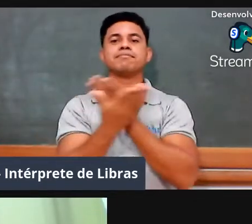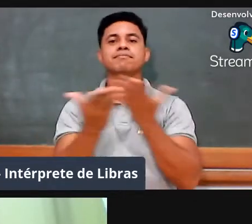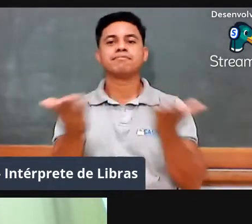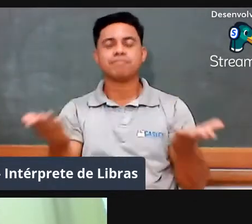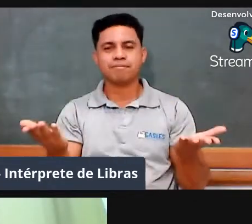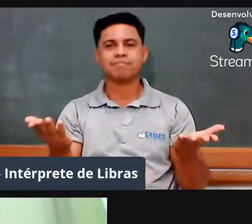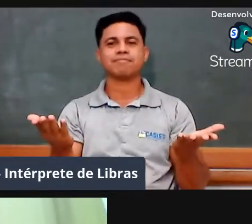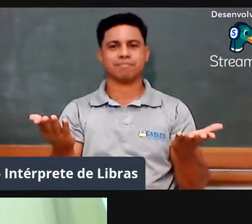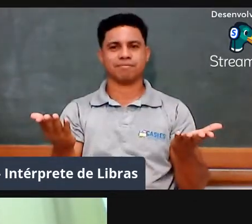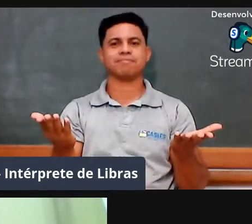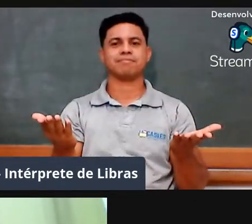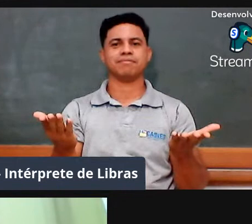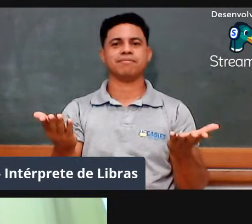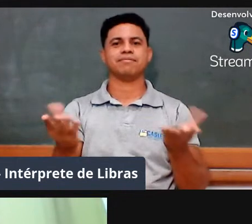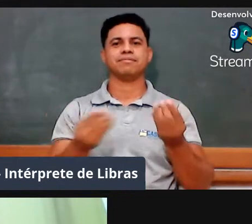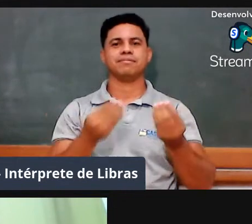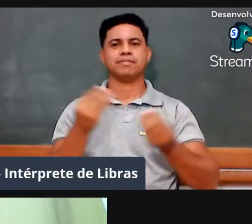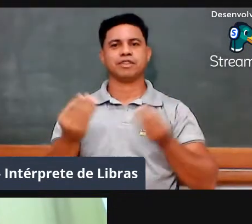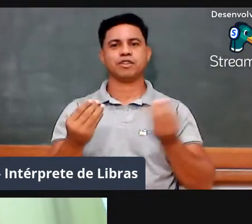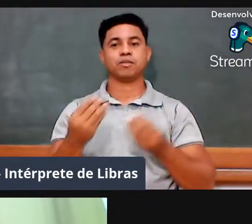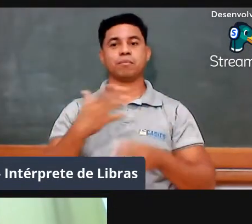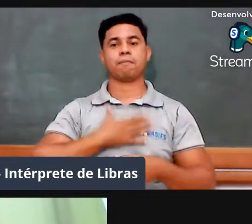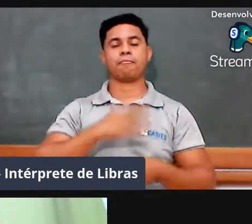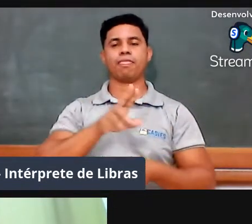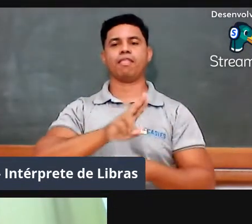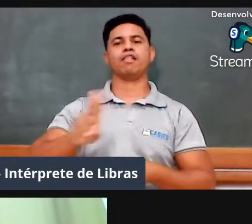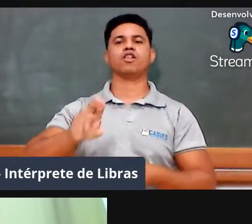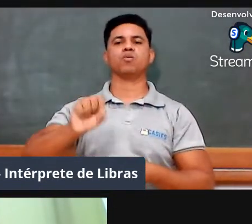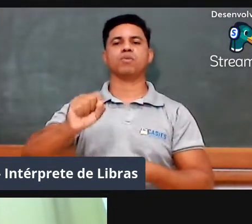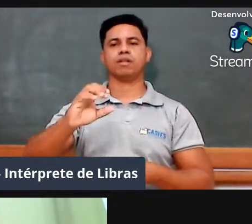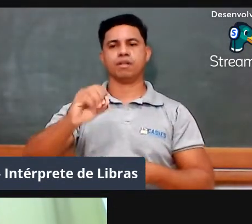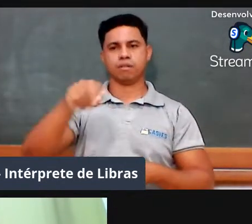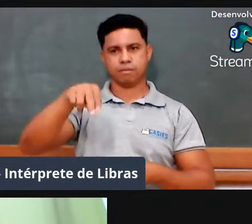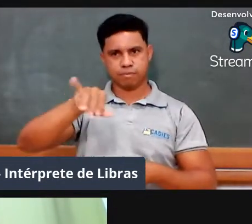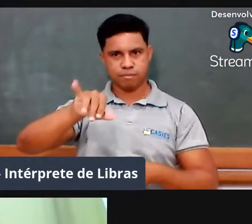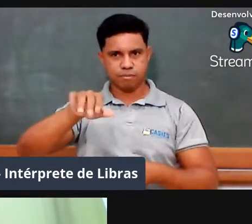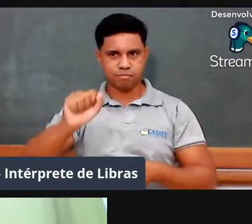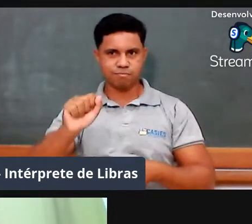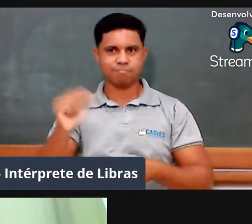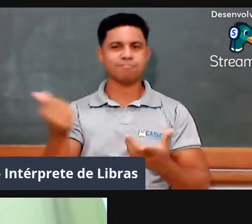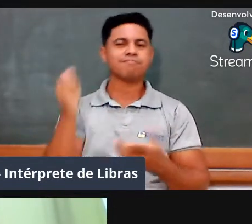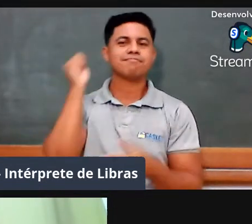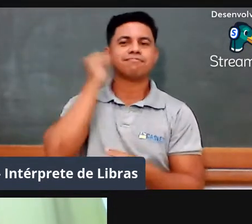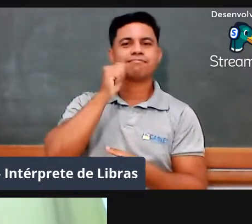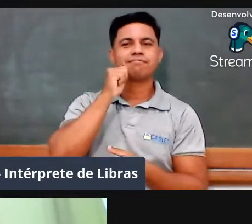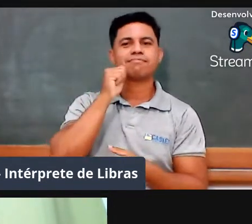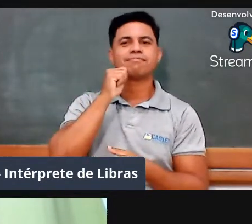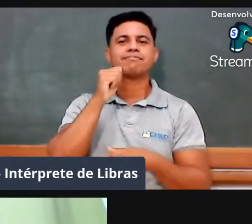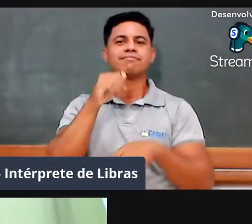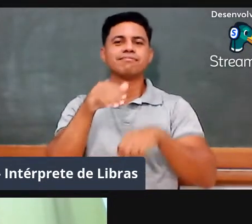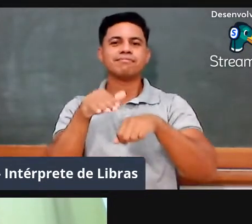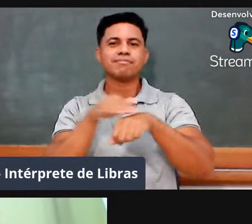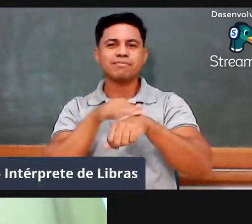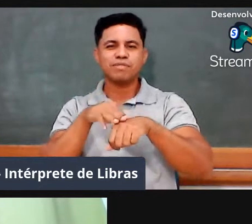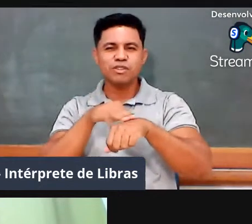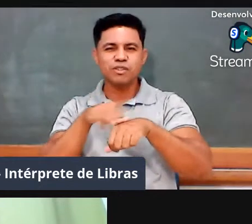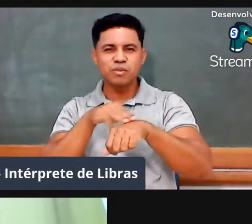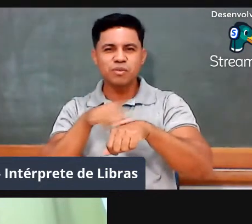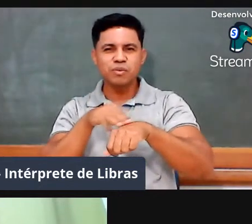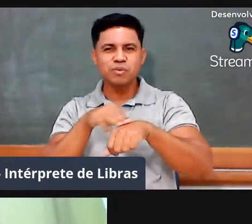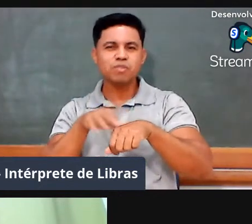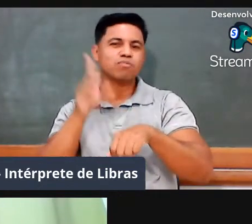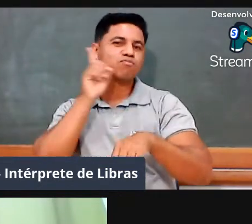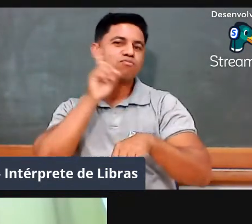Eu sou... meu nome é Sônia Gonçalina, sou uma mulher da cor morena, tenho 1,60m,